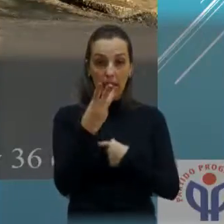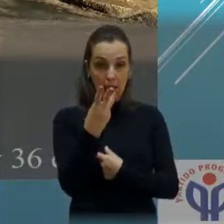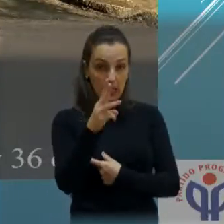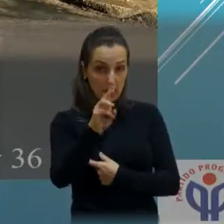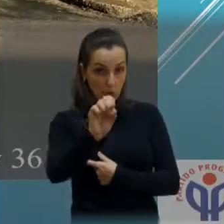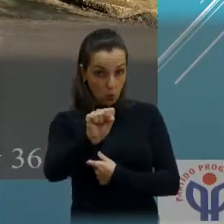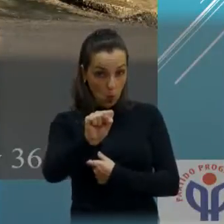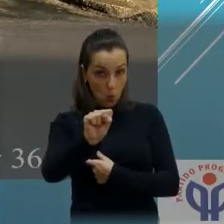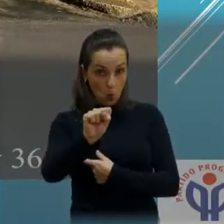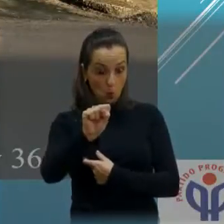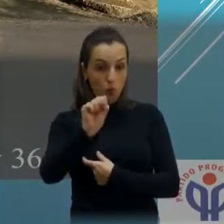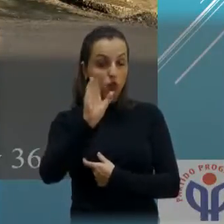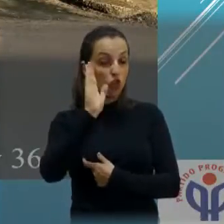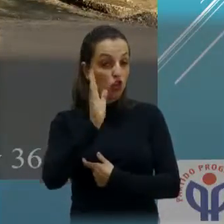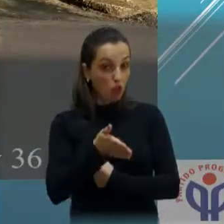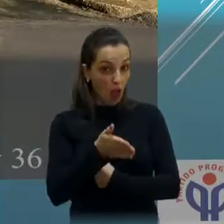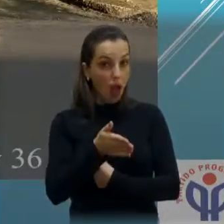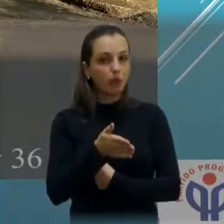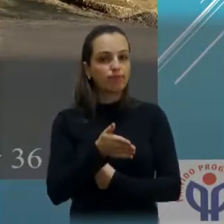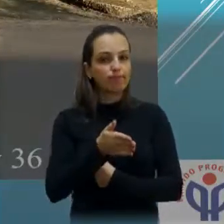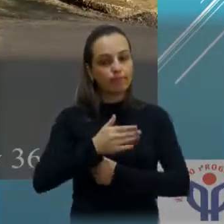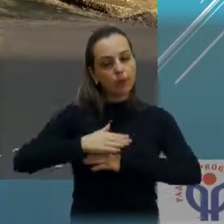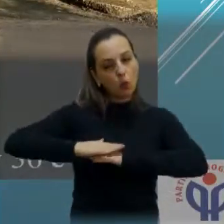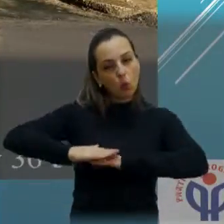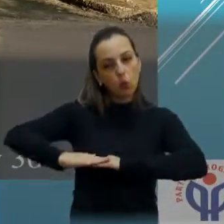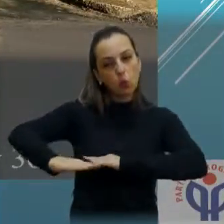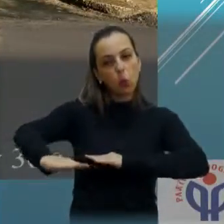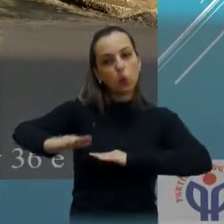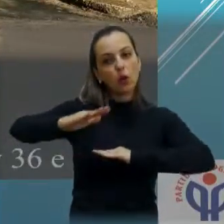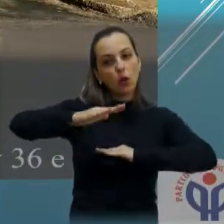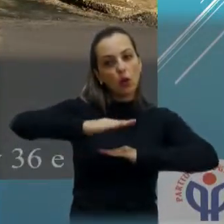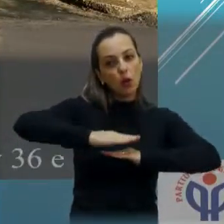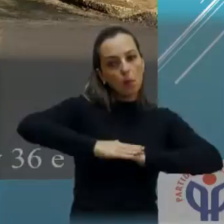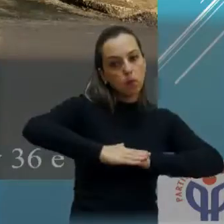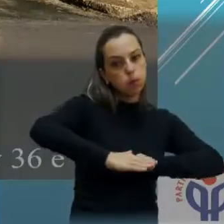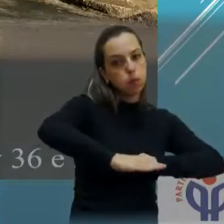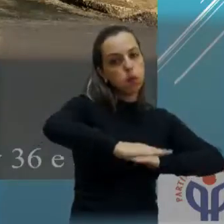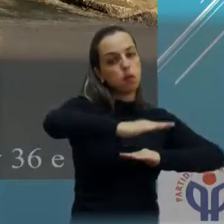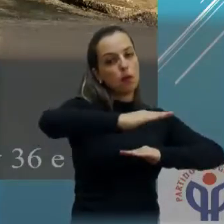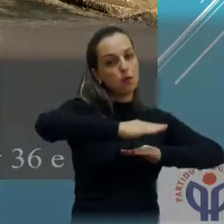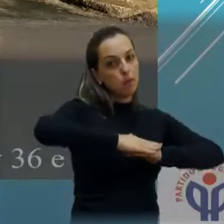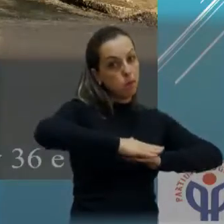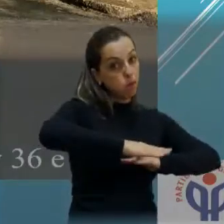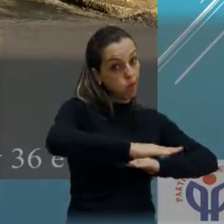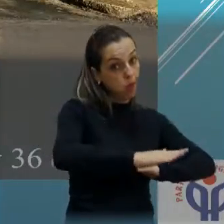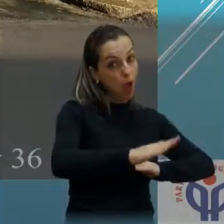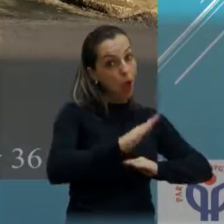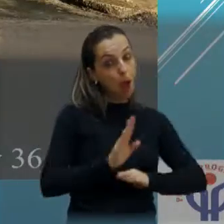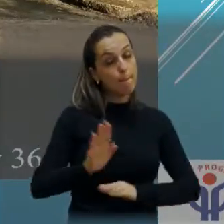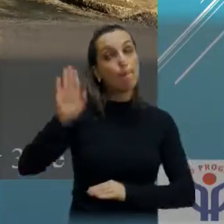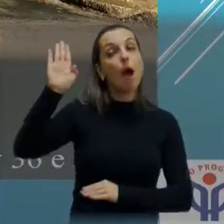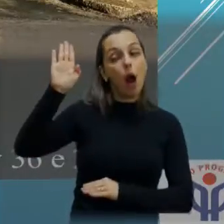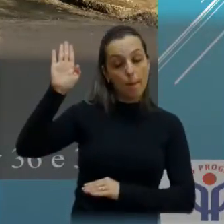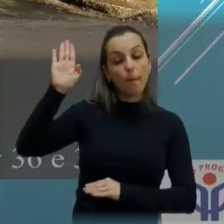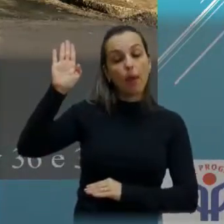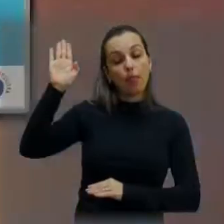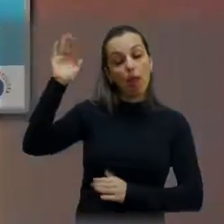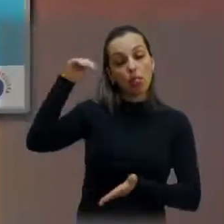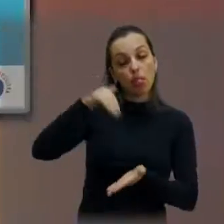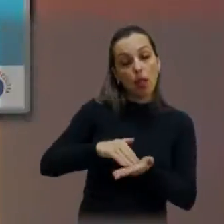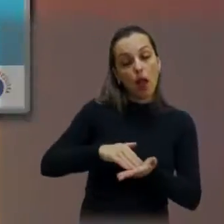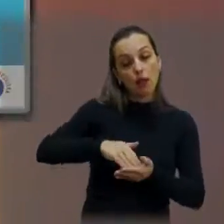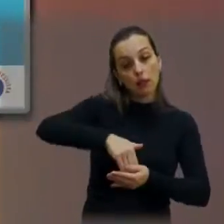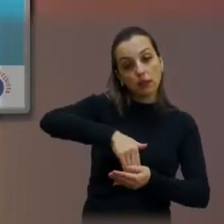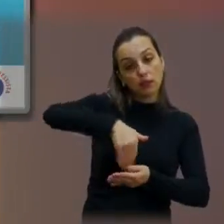começaram já a descer adentro ao bairro Santa Gelina, prometeram que vai fazer até na rua 12, onde tem